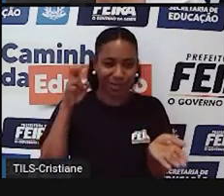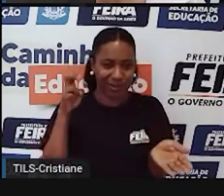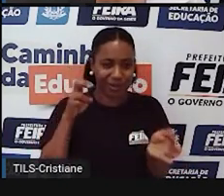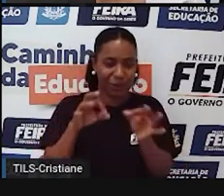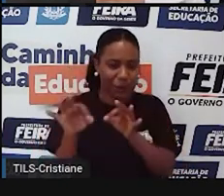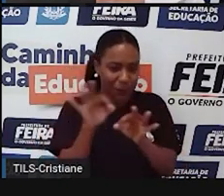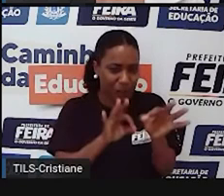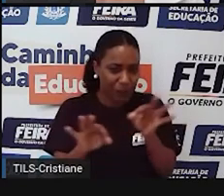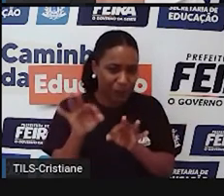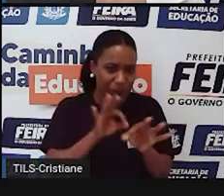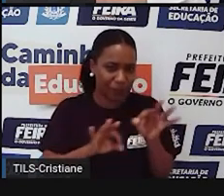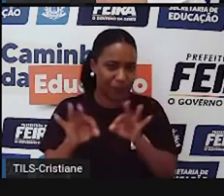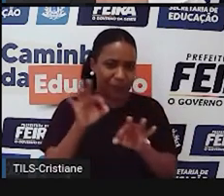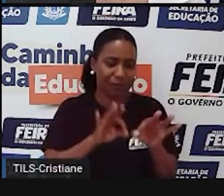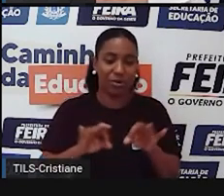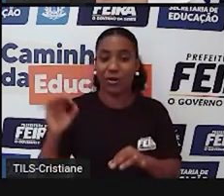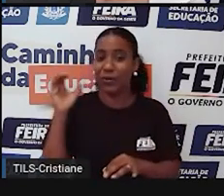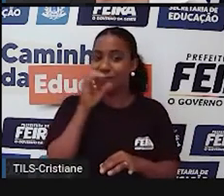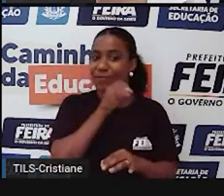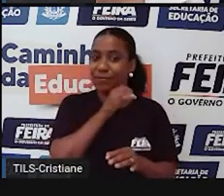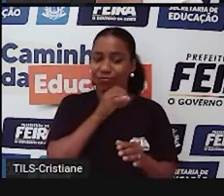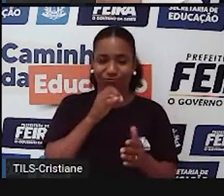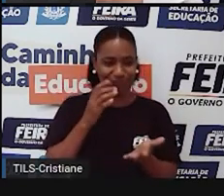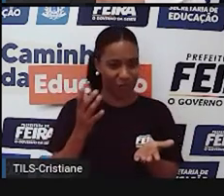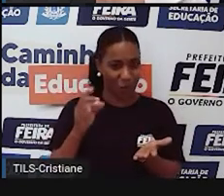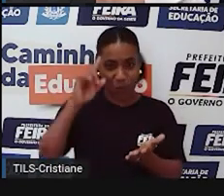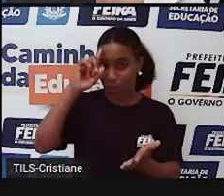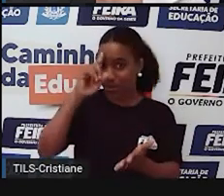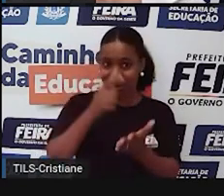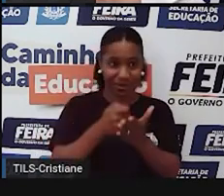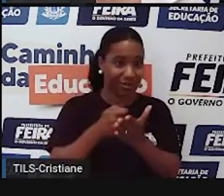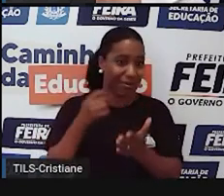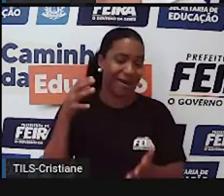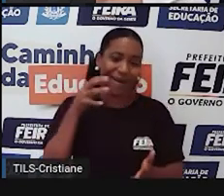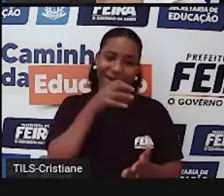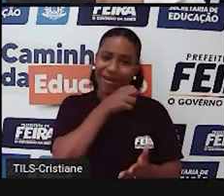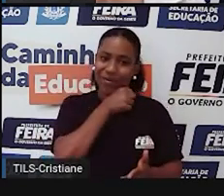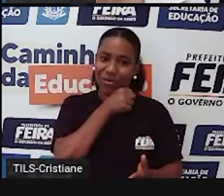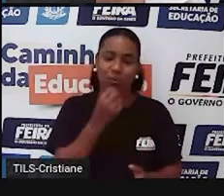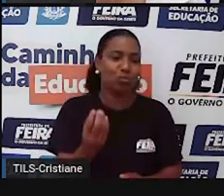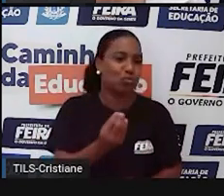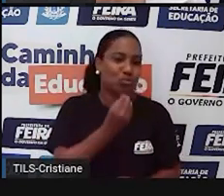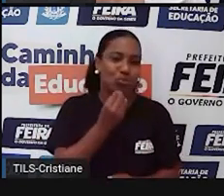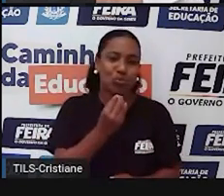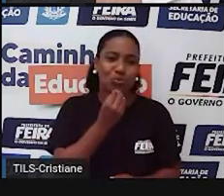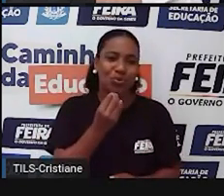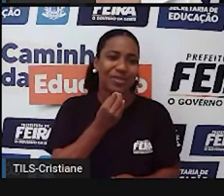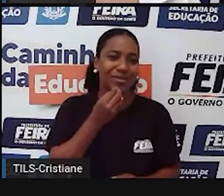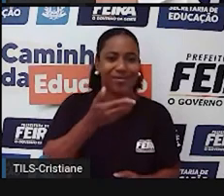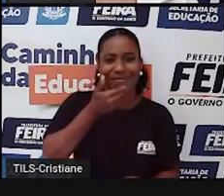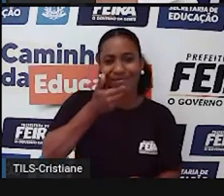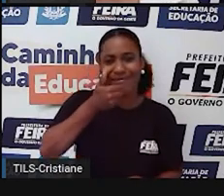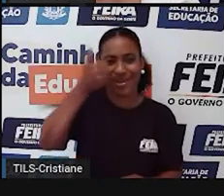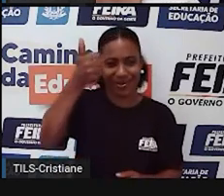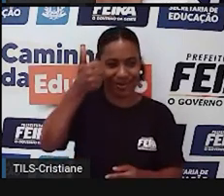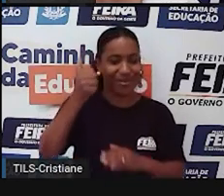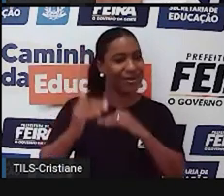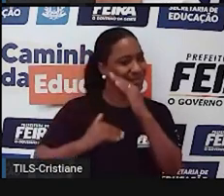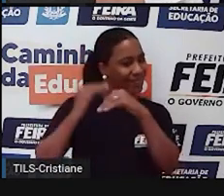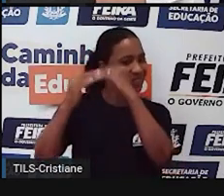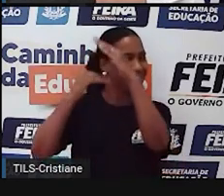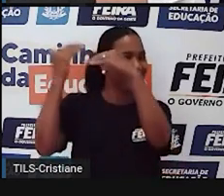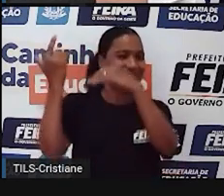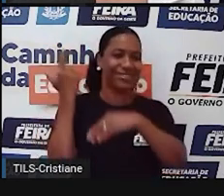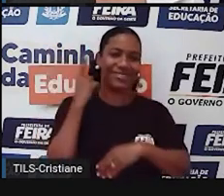tenha as melhores opções, as melhores oportunidades e, consequentemente, obtenha sucesso